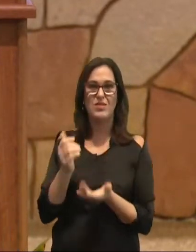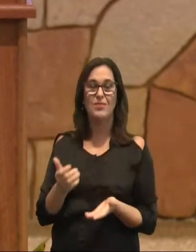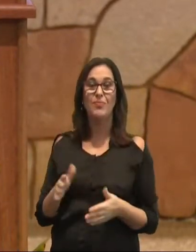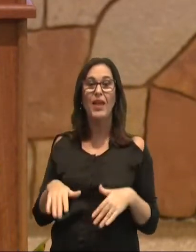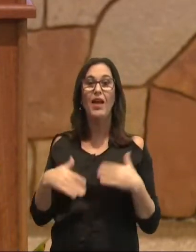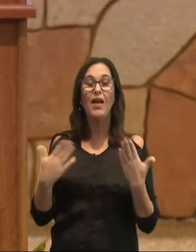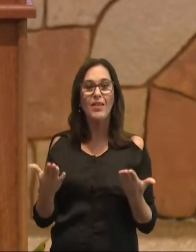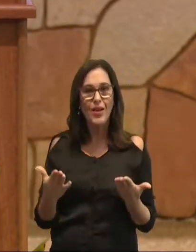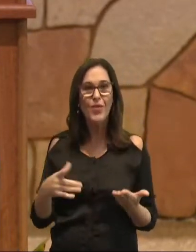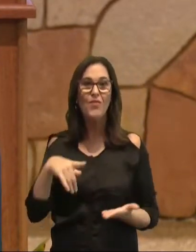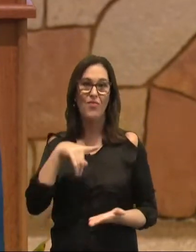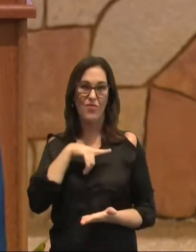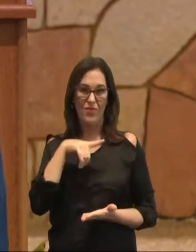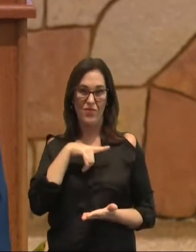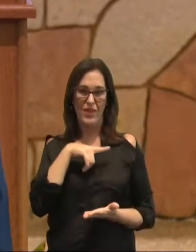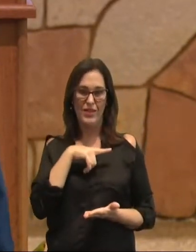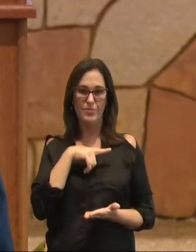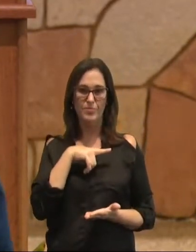então temos,